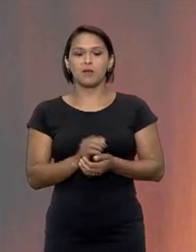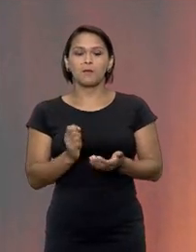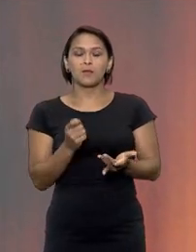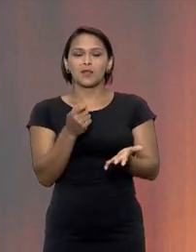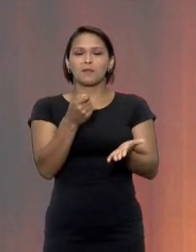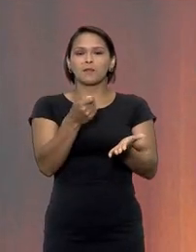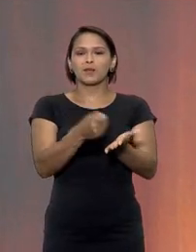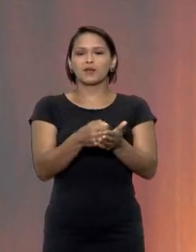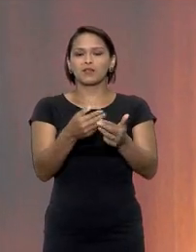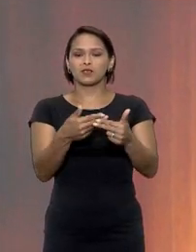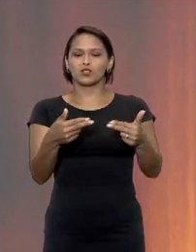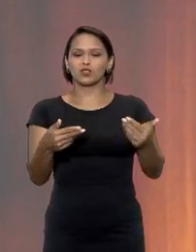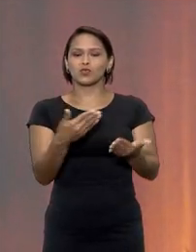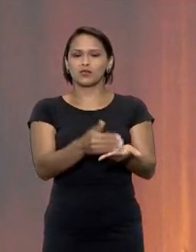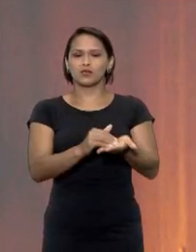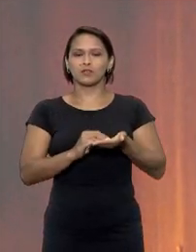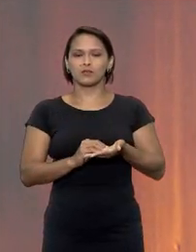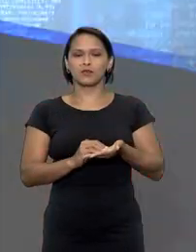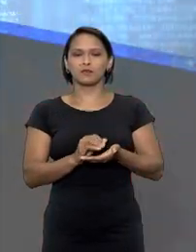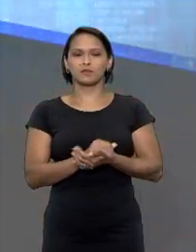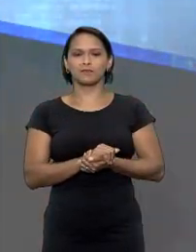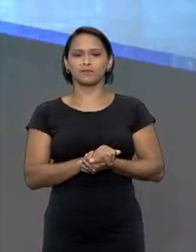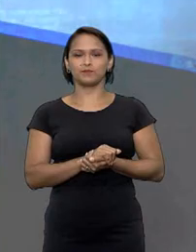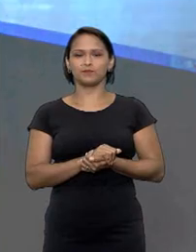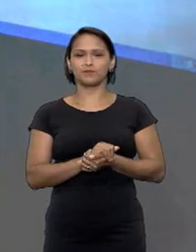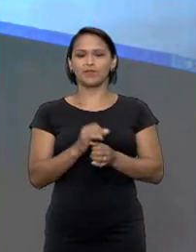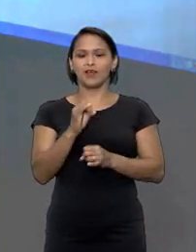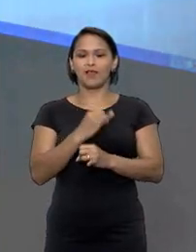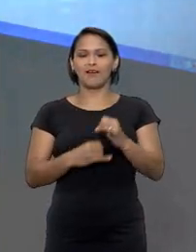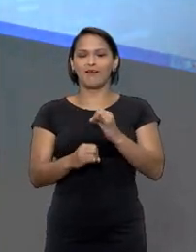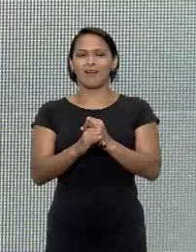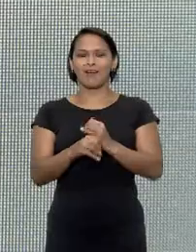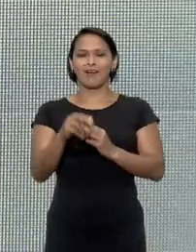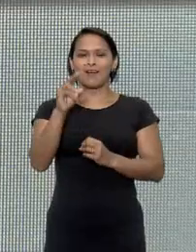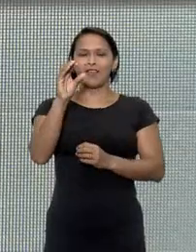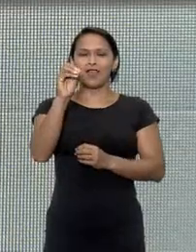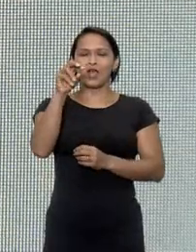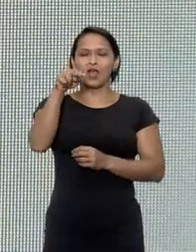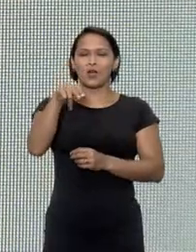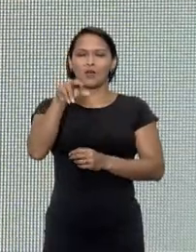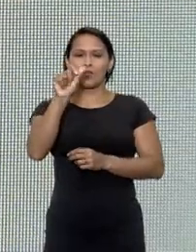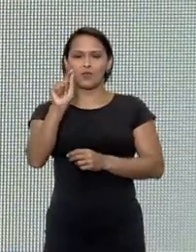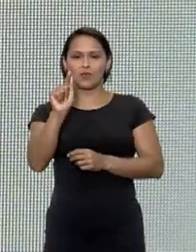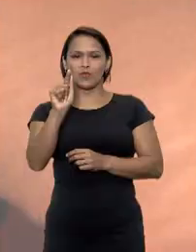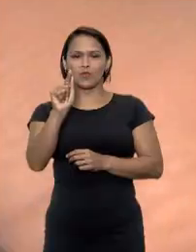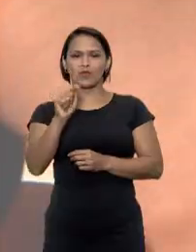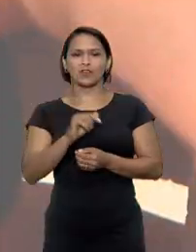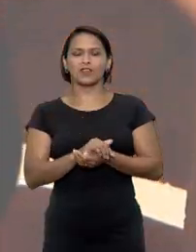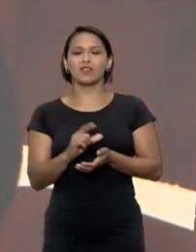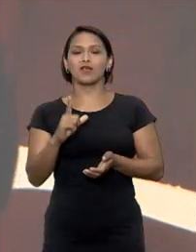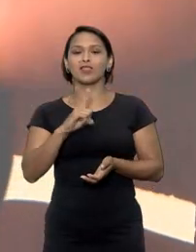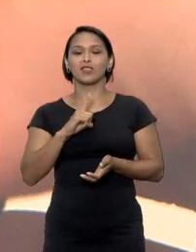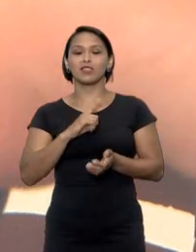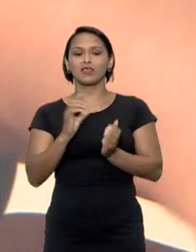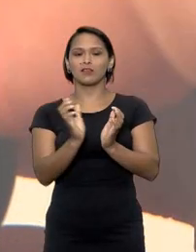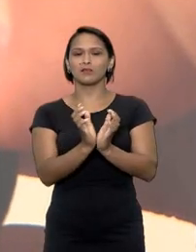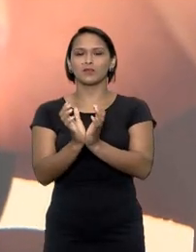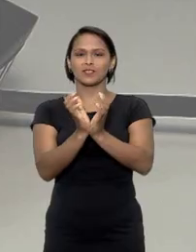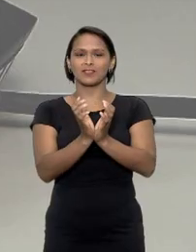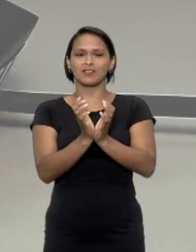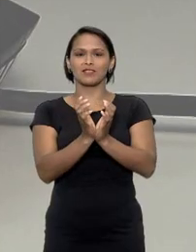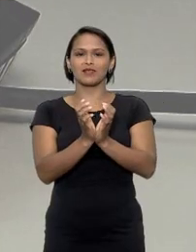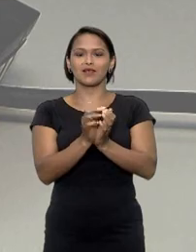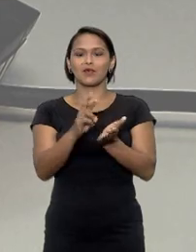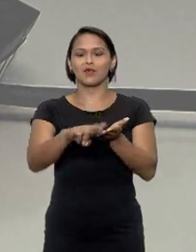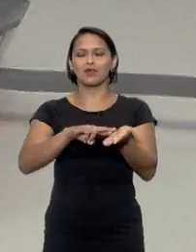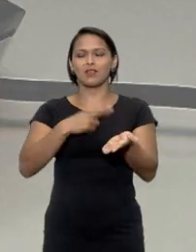poder resgatar a minha mercadoria. A SaferNet, ONG que combate crimes na internet, possui uma central de atendimentos